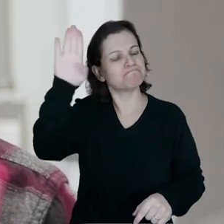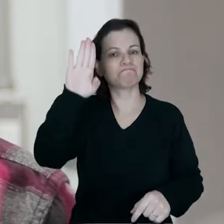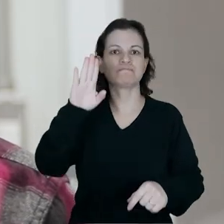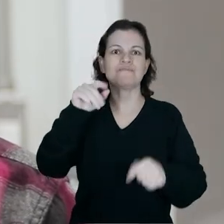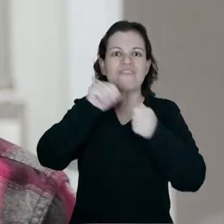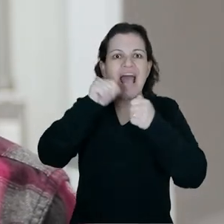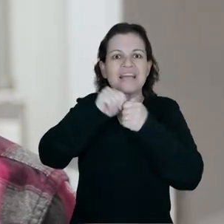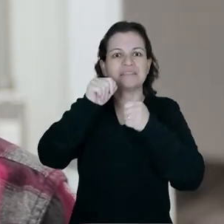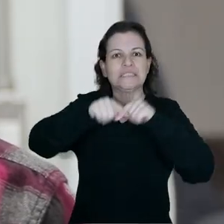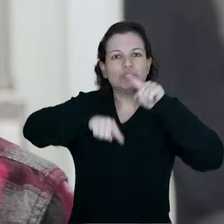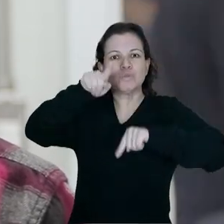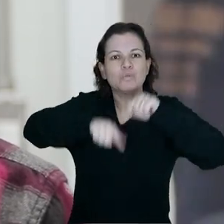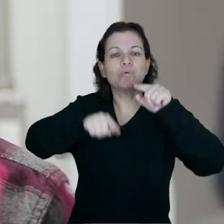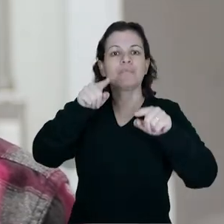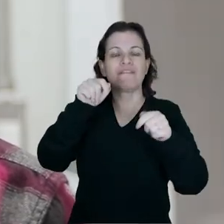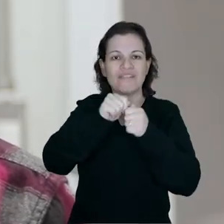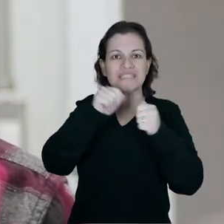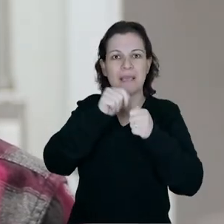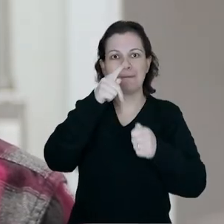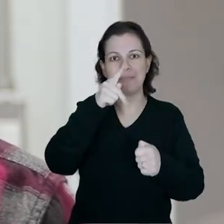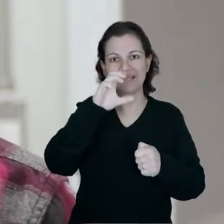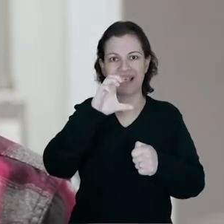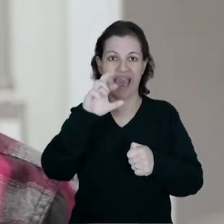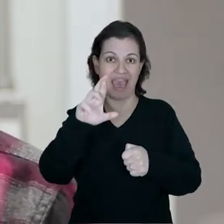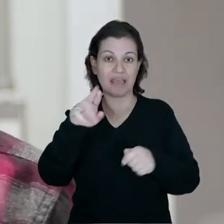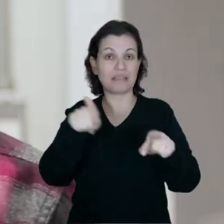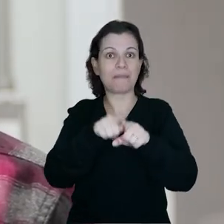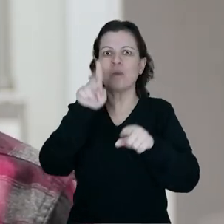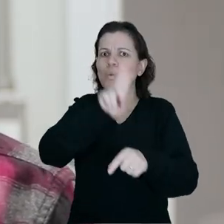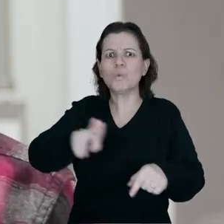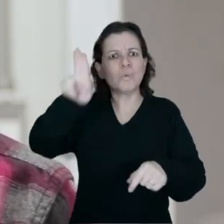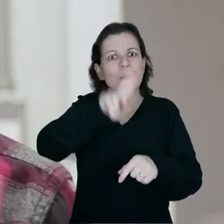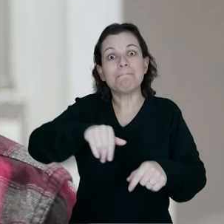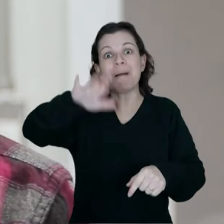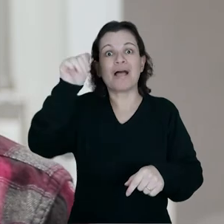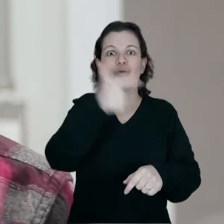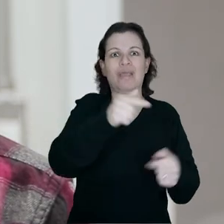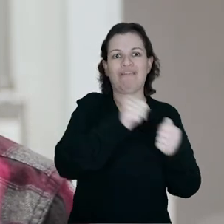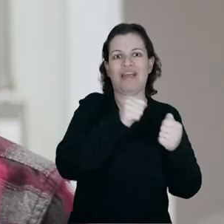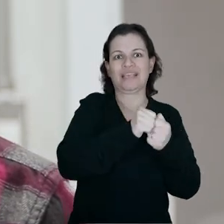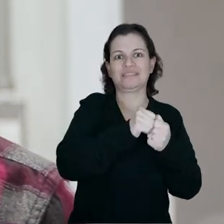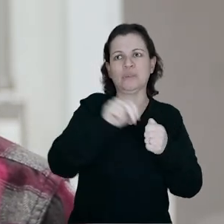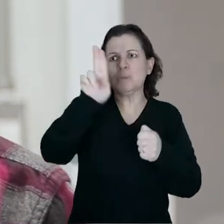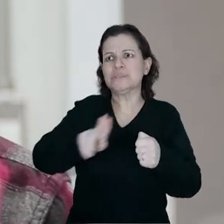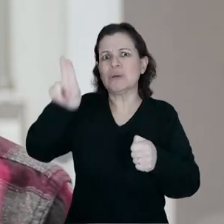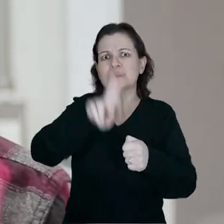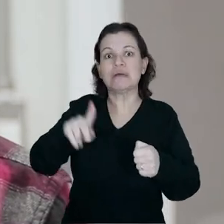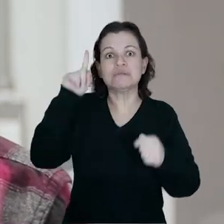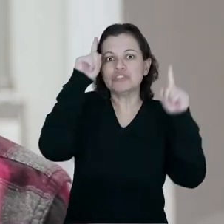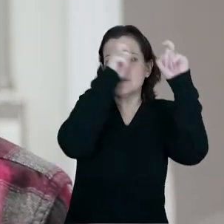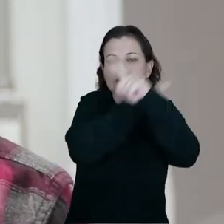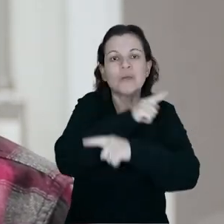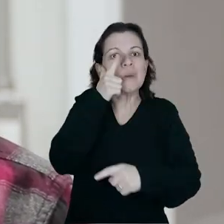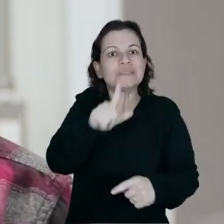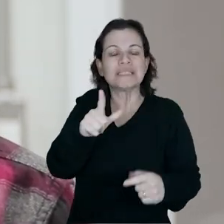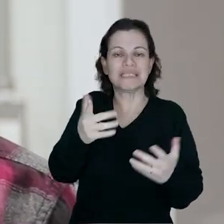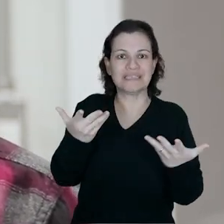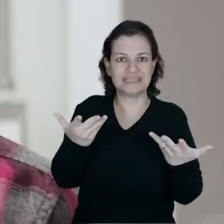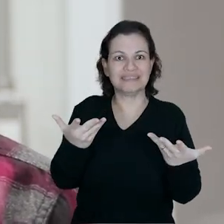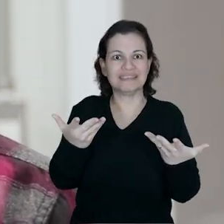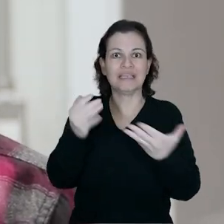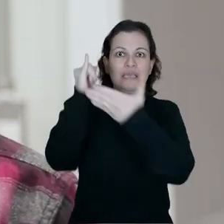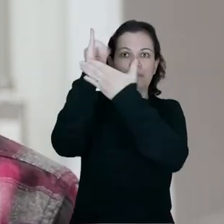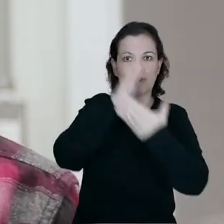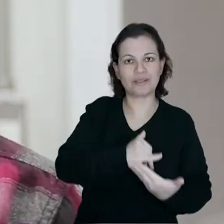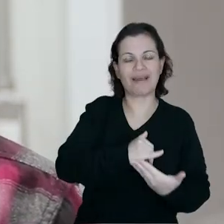é um dos países grandes produtores de insumos para fazer o PCR e está consumindo mais do que ele produz. Então, está sendo muito difícil conseguir